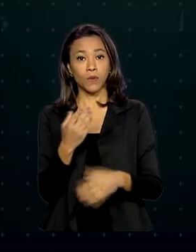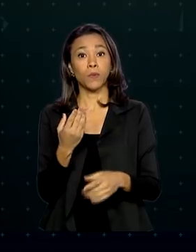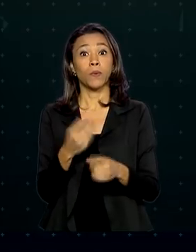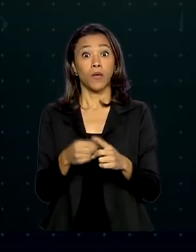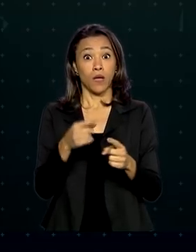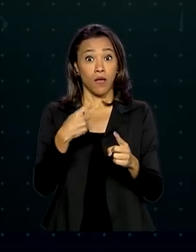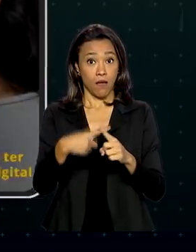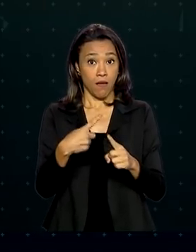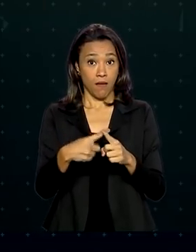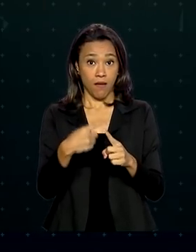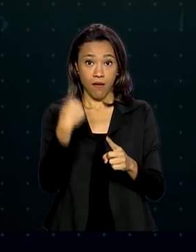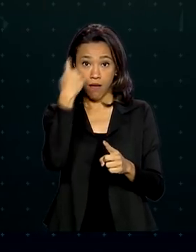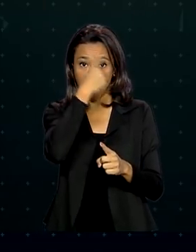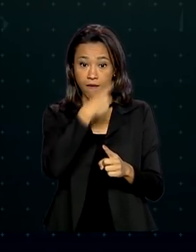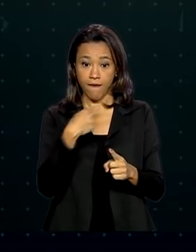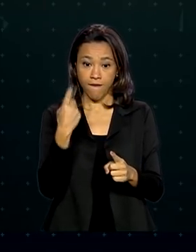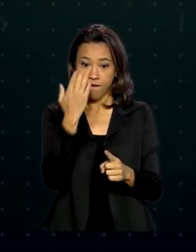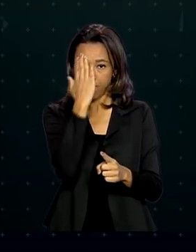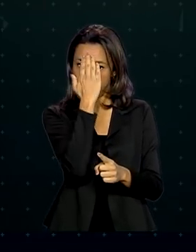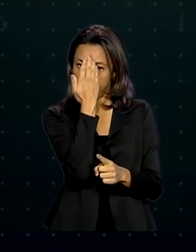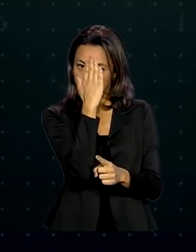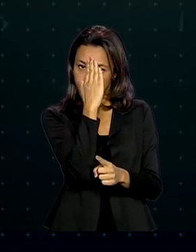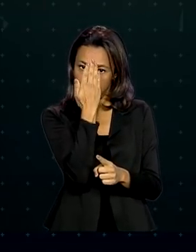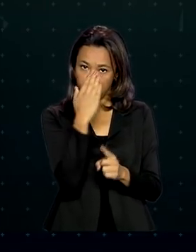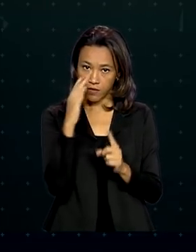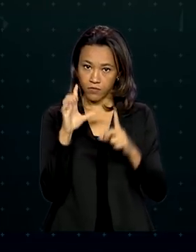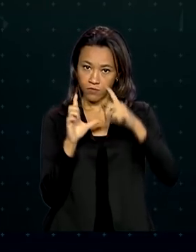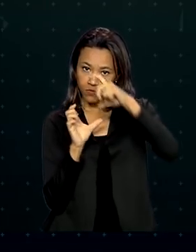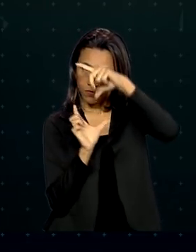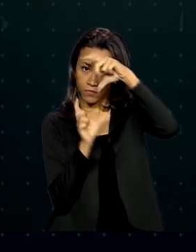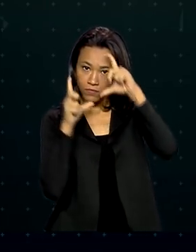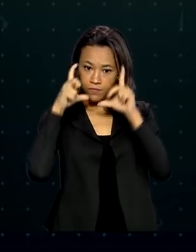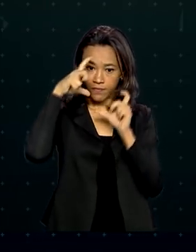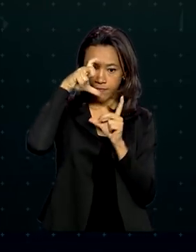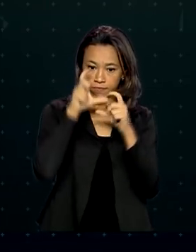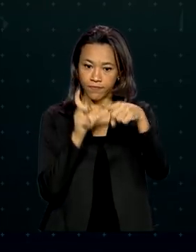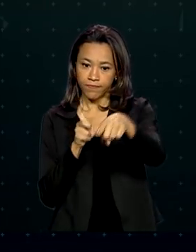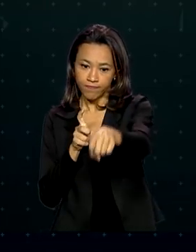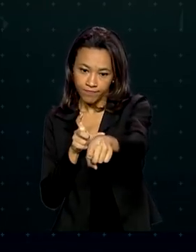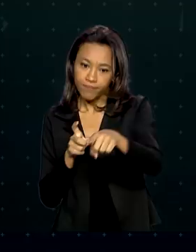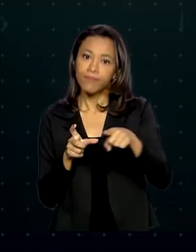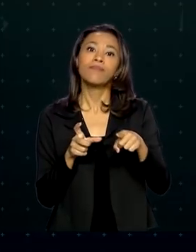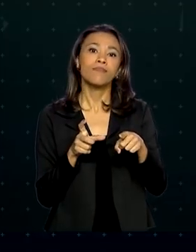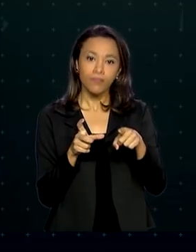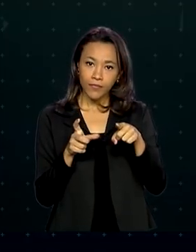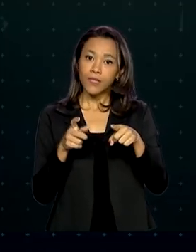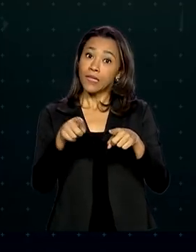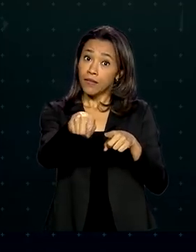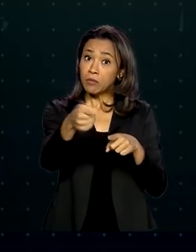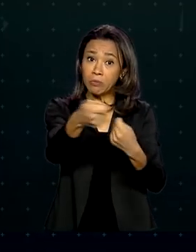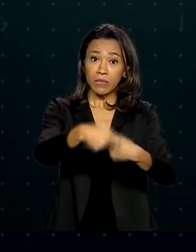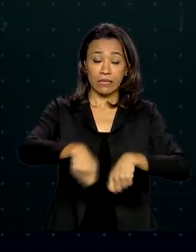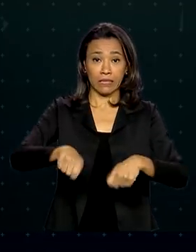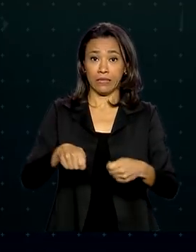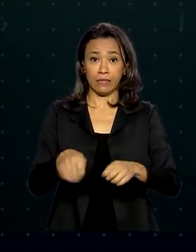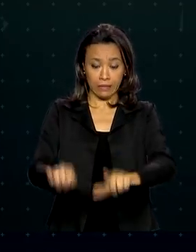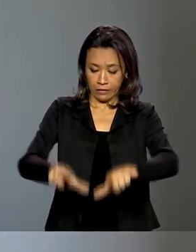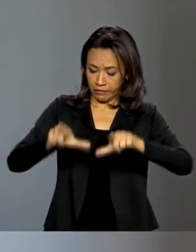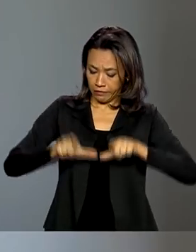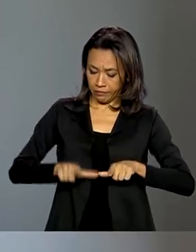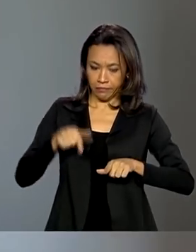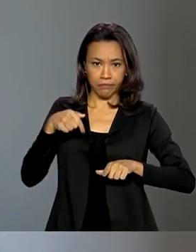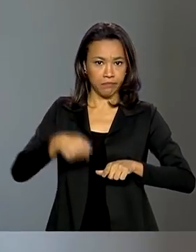facial pelo celular. Para a validação da identidade, alternativa que dispensa o uso do certificado digital.